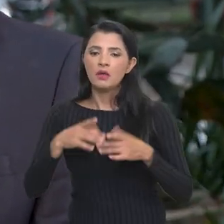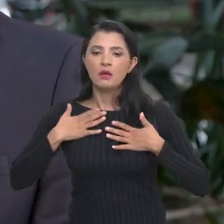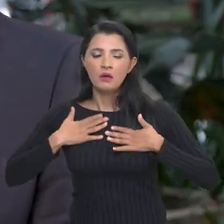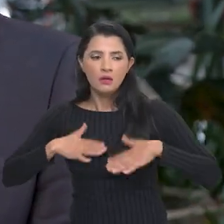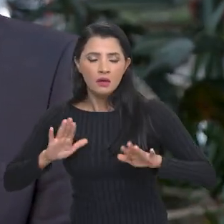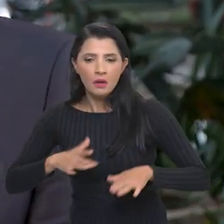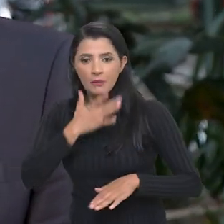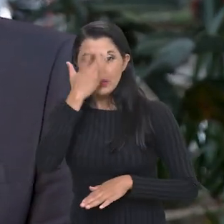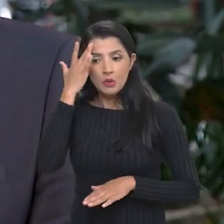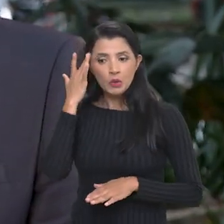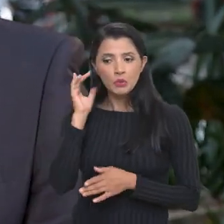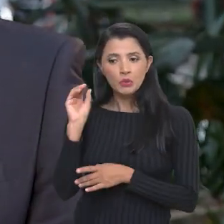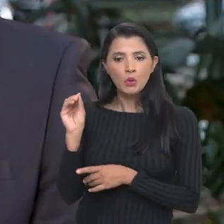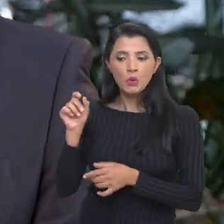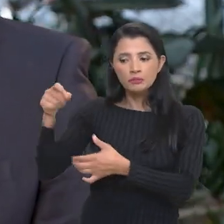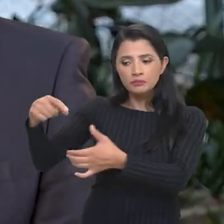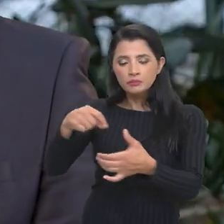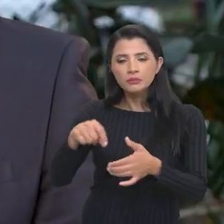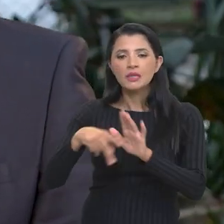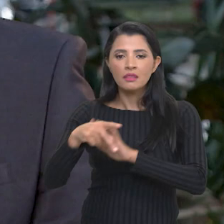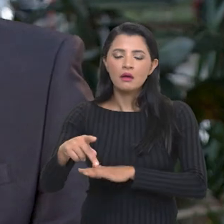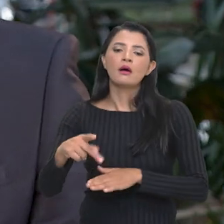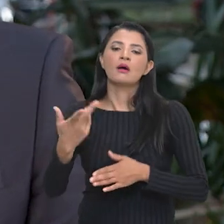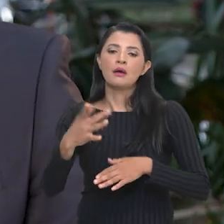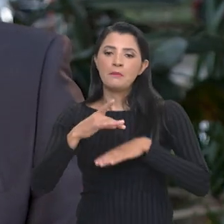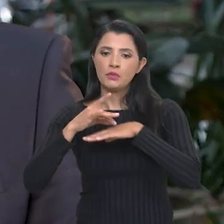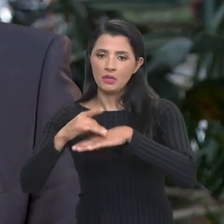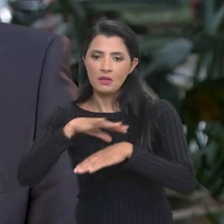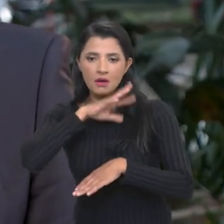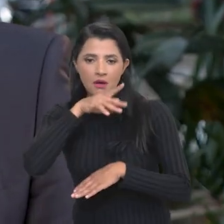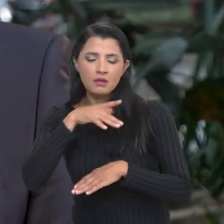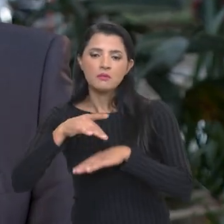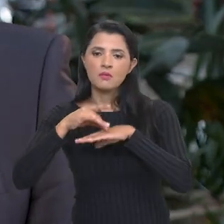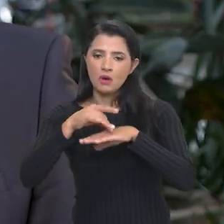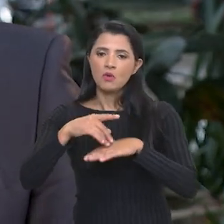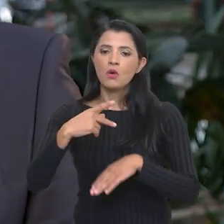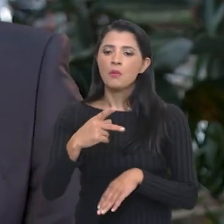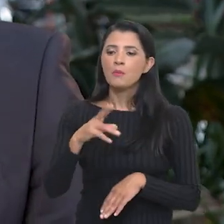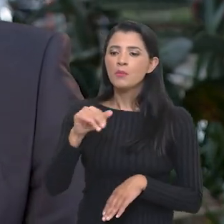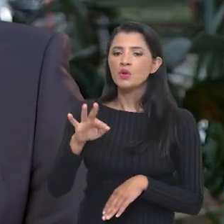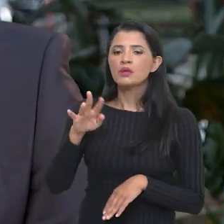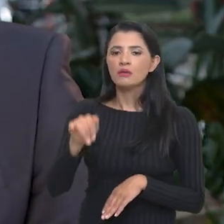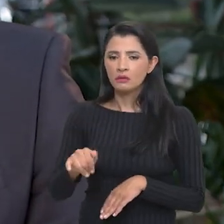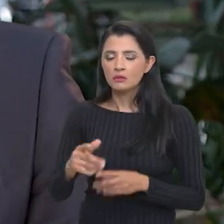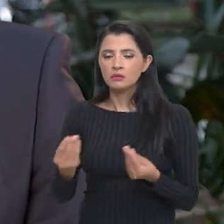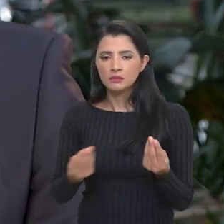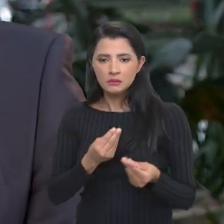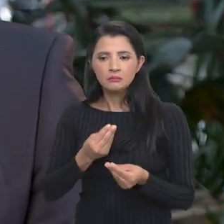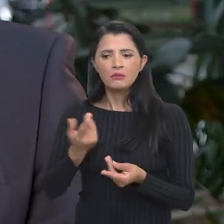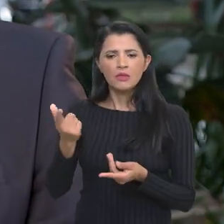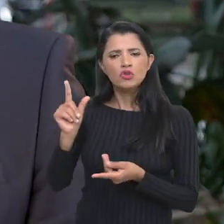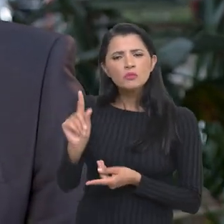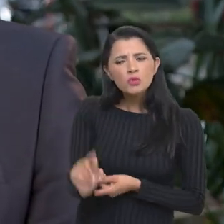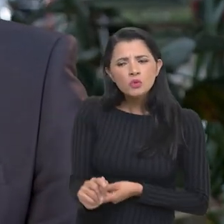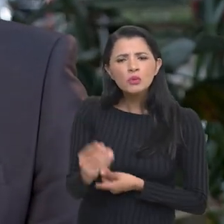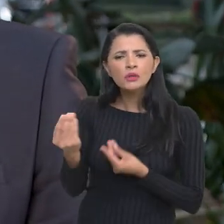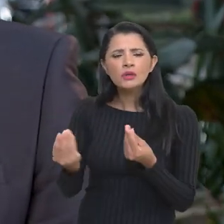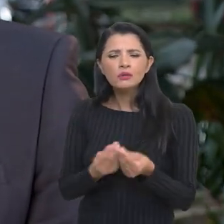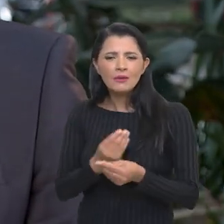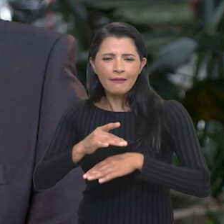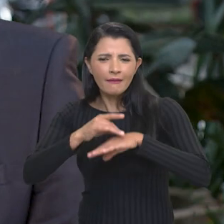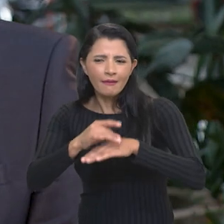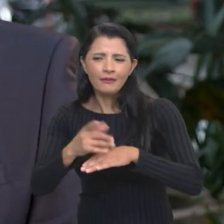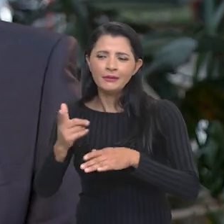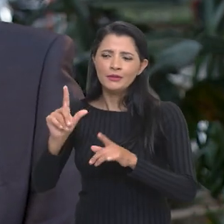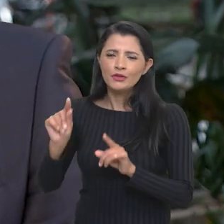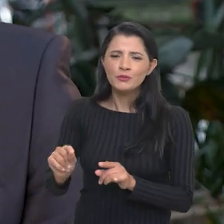e é também uma tranquilidade para a criadora, especialmente, como eu falei, da proteína animal. Mesmo diminuindo um pouco